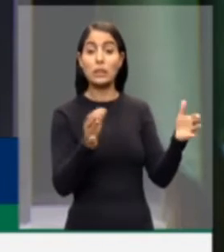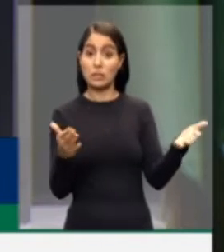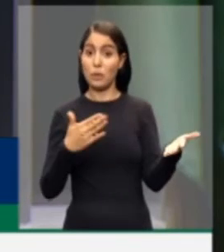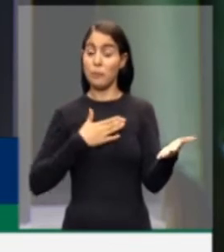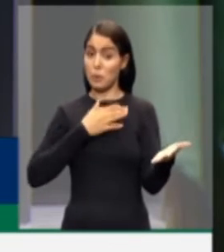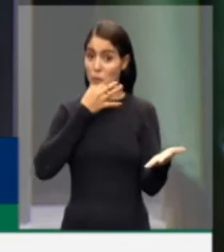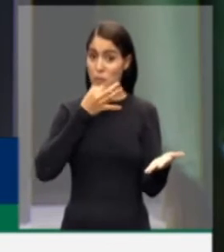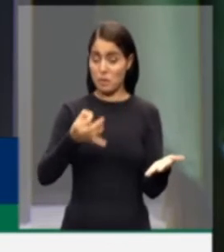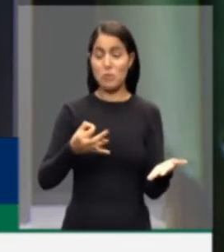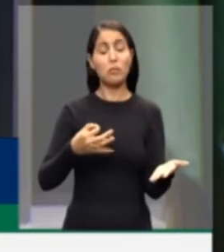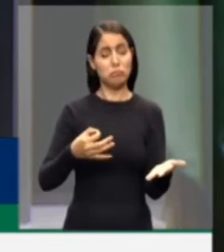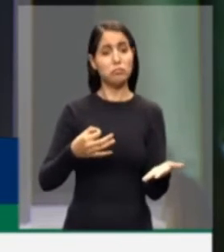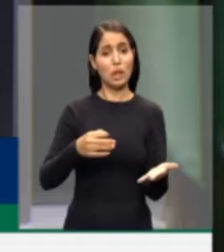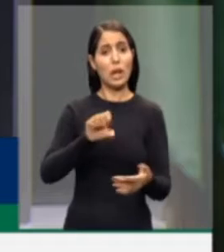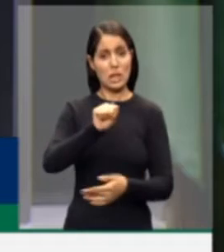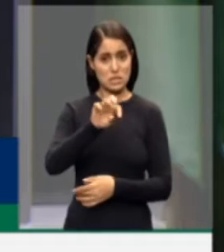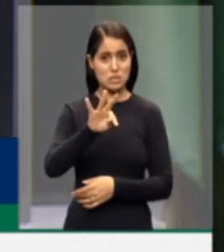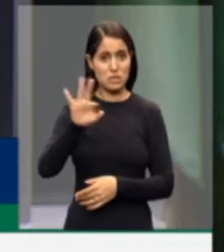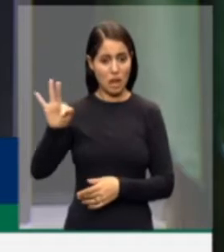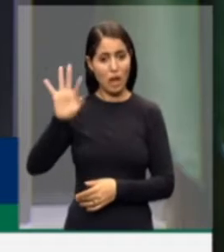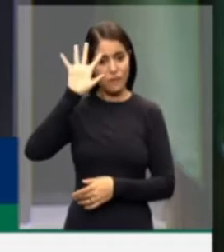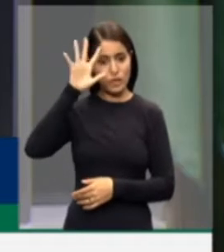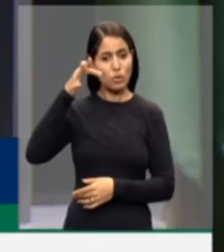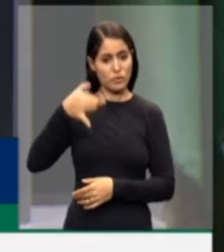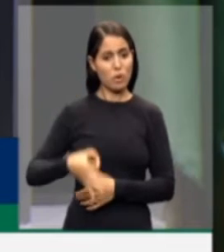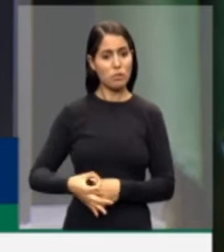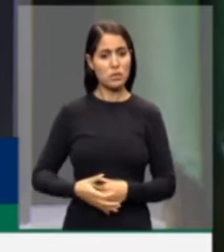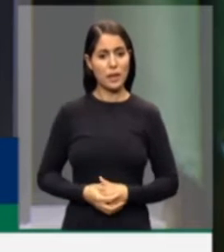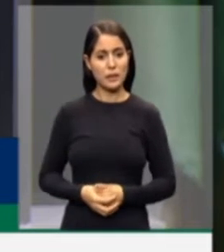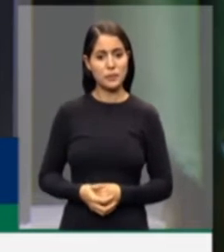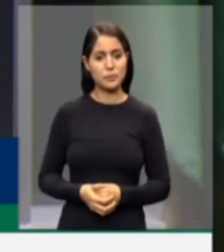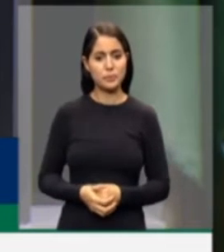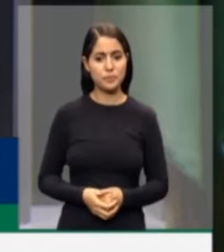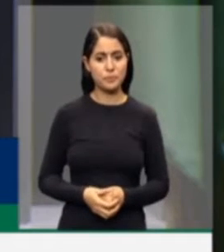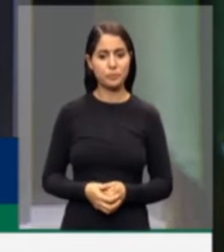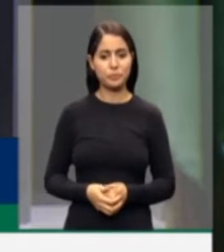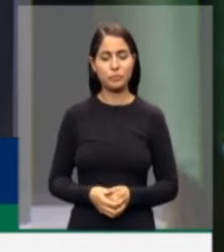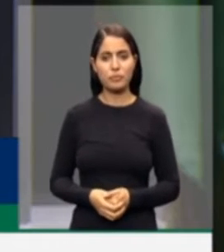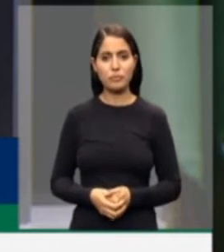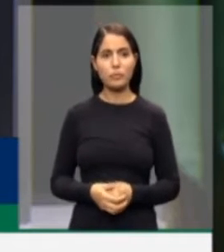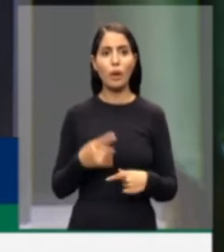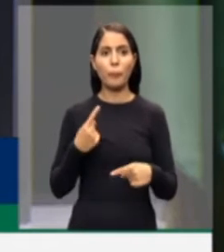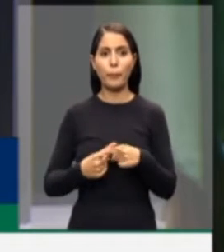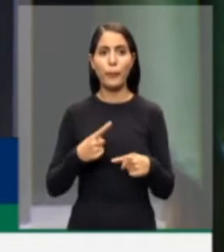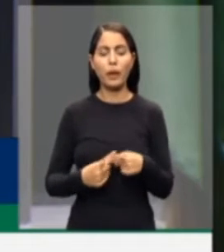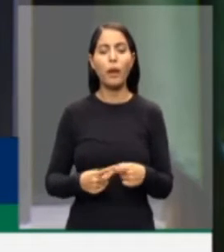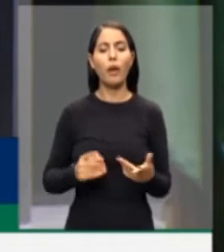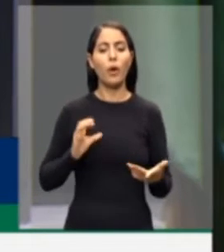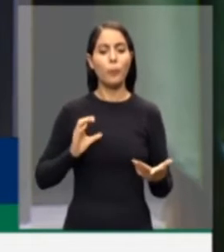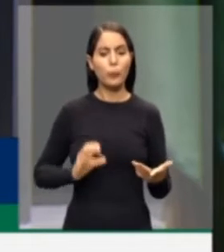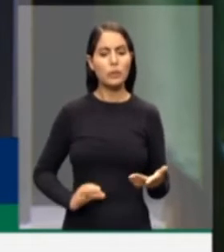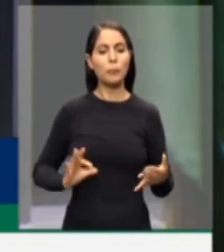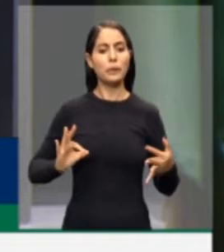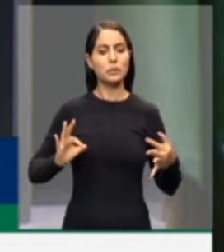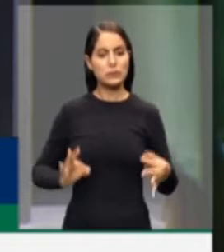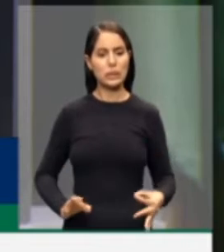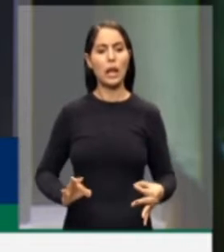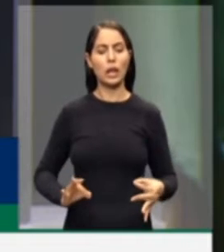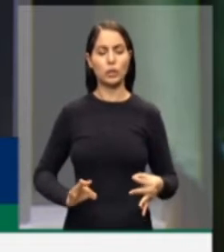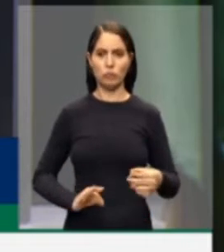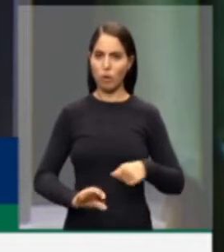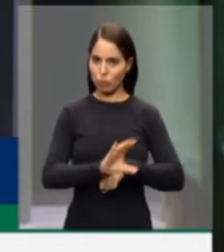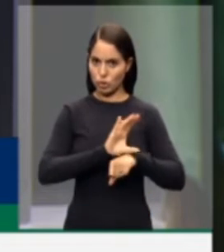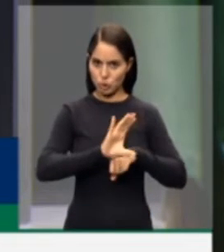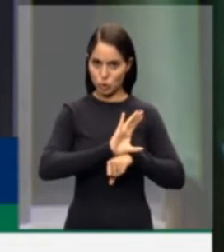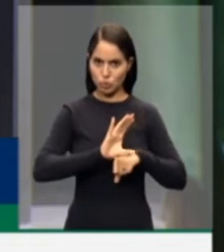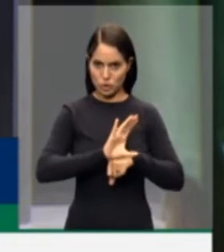acertou na sua decisão, foi coerente, se comportou como guardião da Constituição. Nós